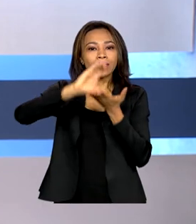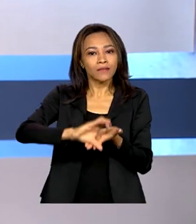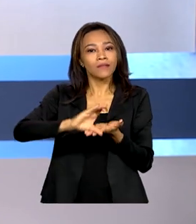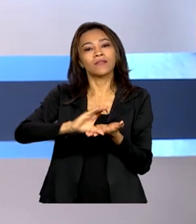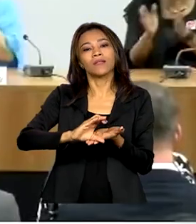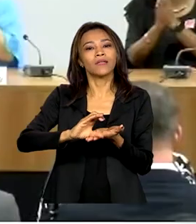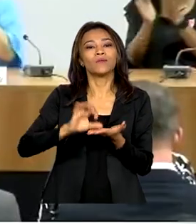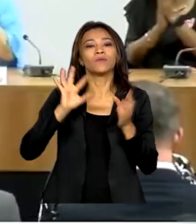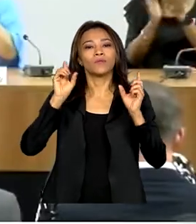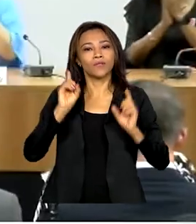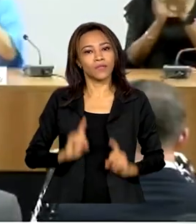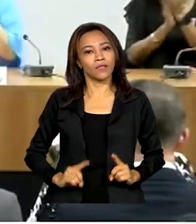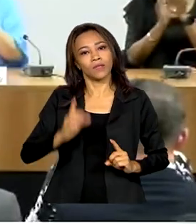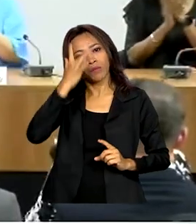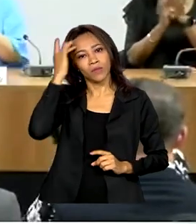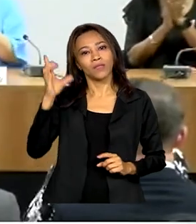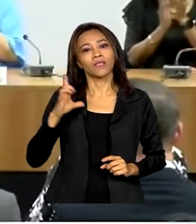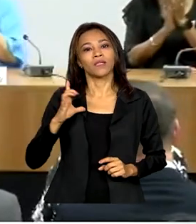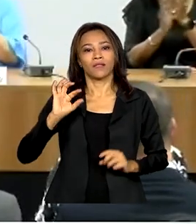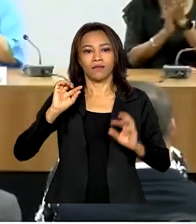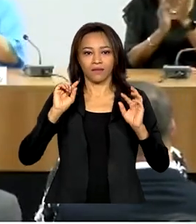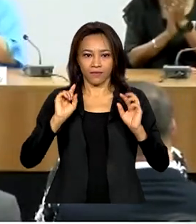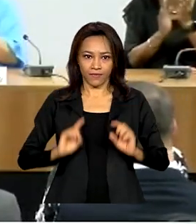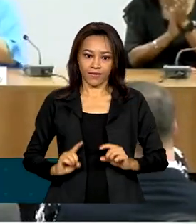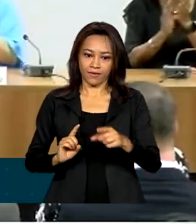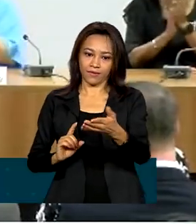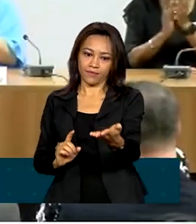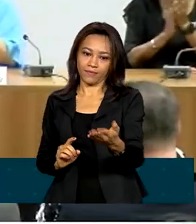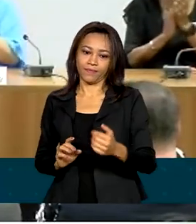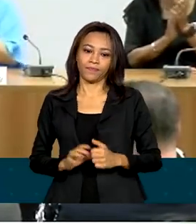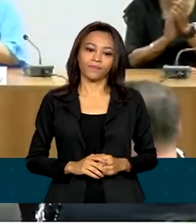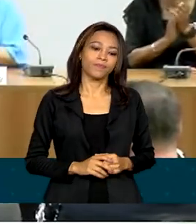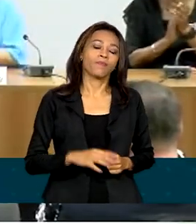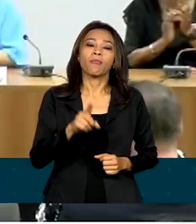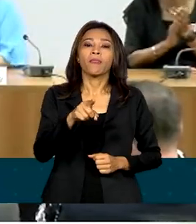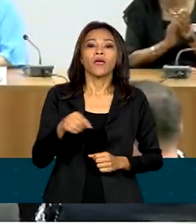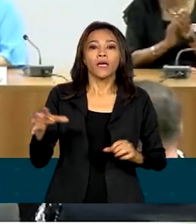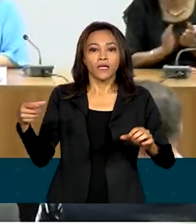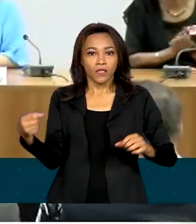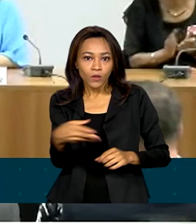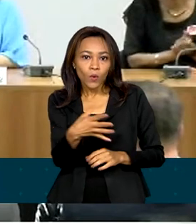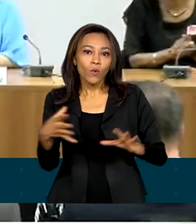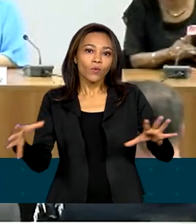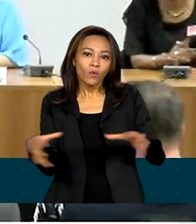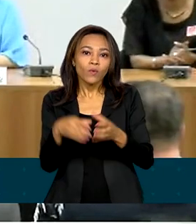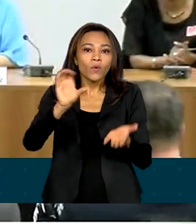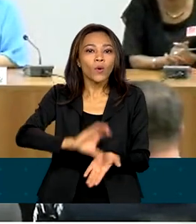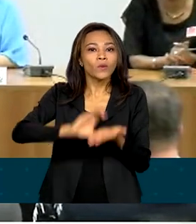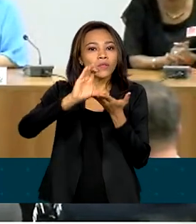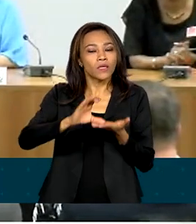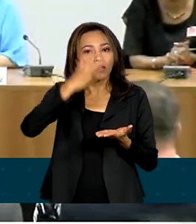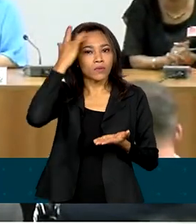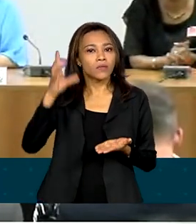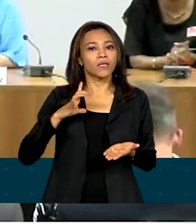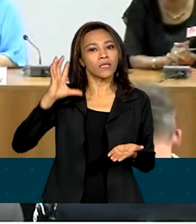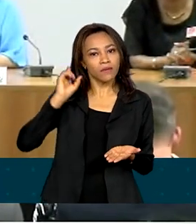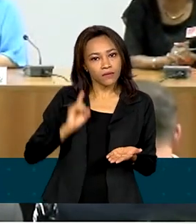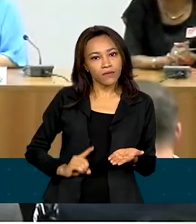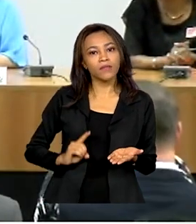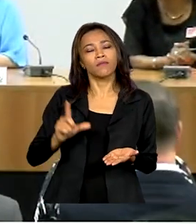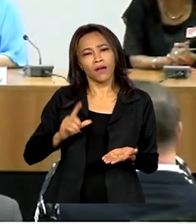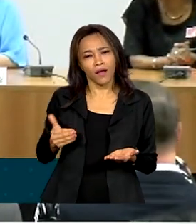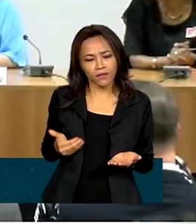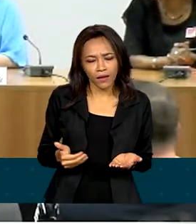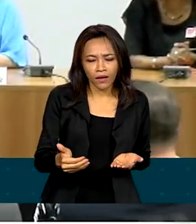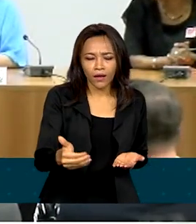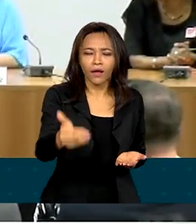Deficiência. Os novos integrantes do Conselho Nacional dos Direitos da Pessoa com Deficiência vão atuar até 2025.